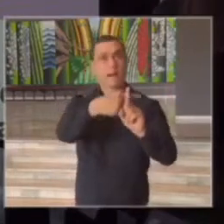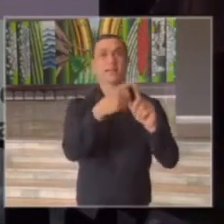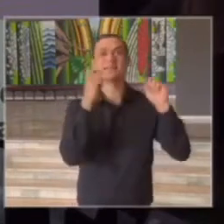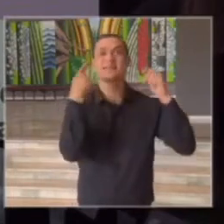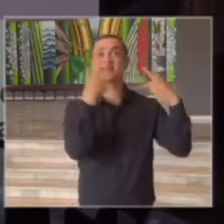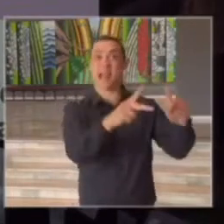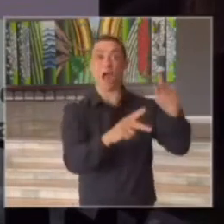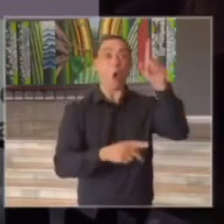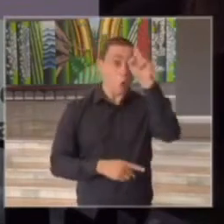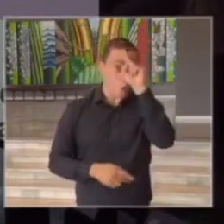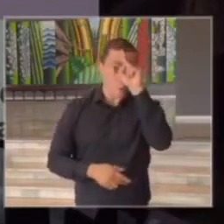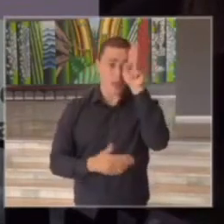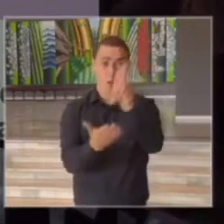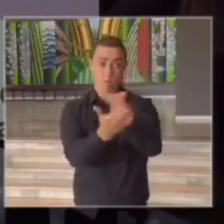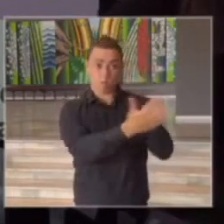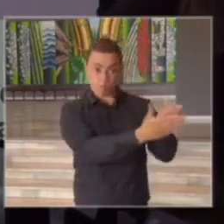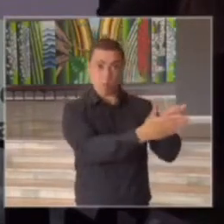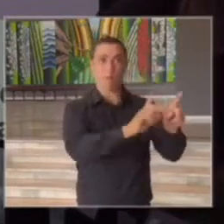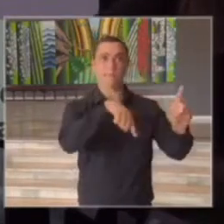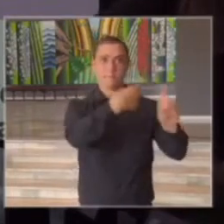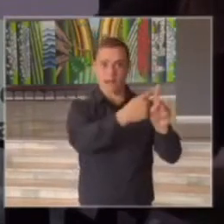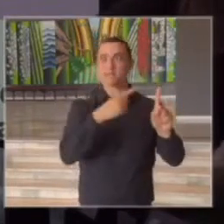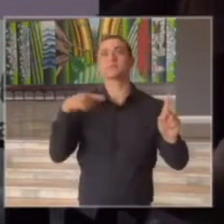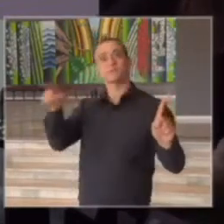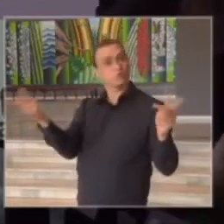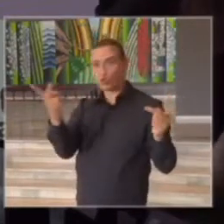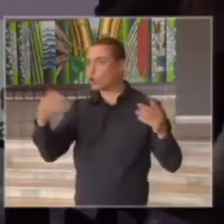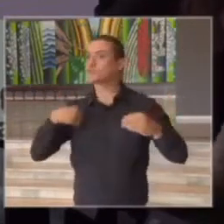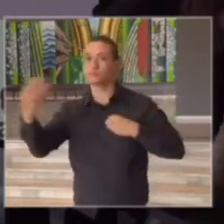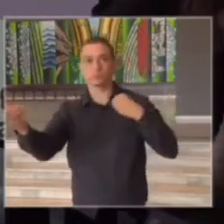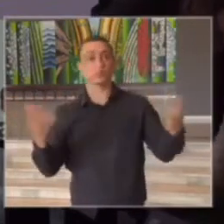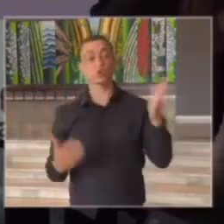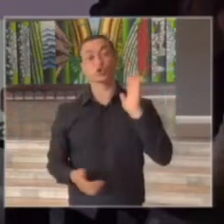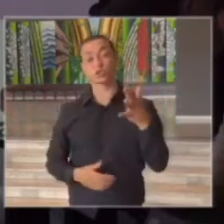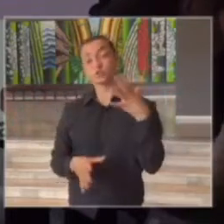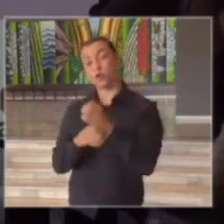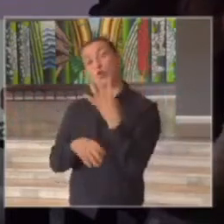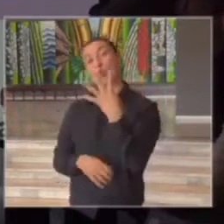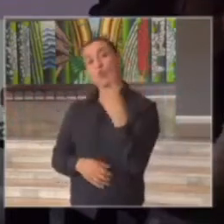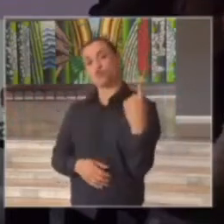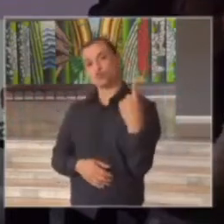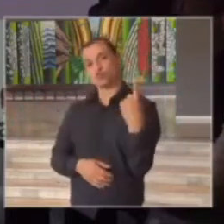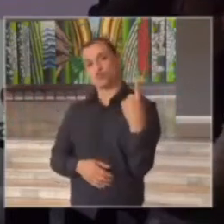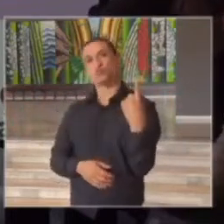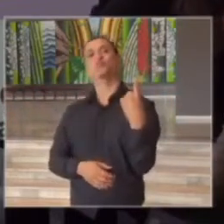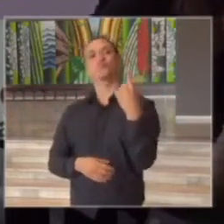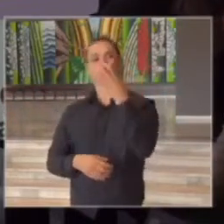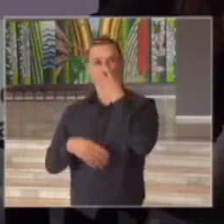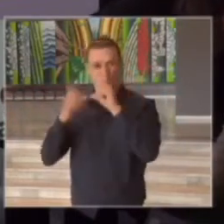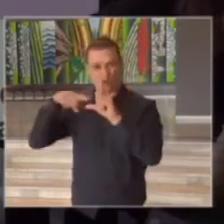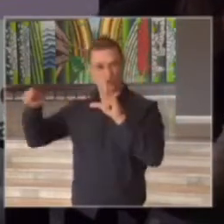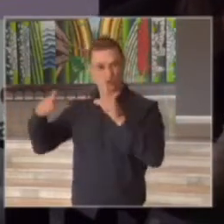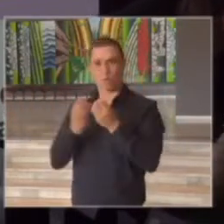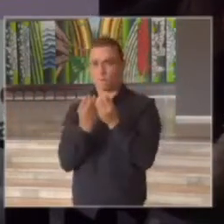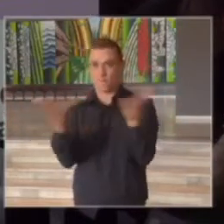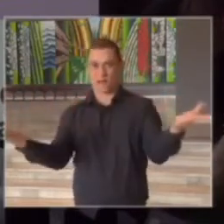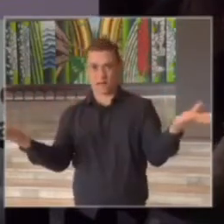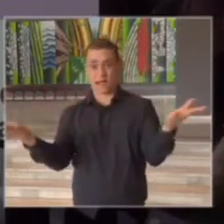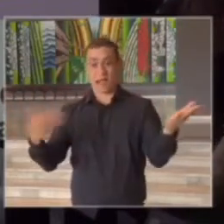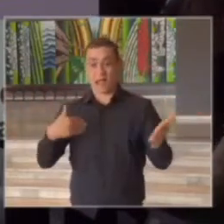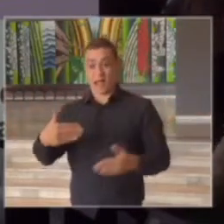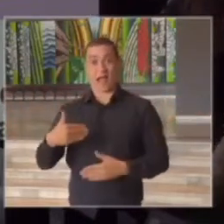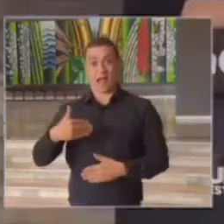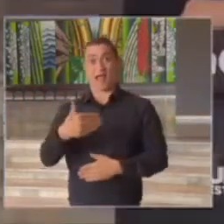distribuídos somando a mais 20 novos respiradores que vão ser distribuídos ainda nesse fim de semana para